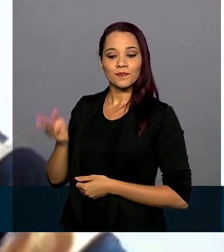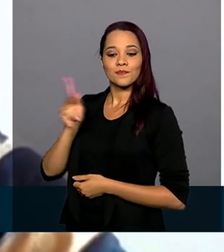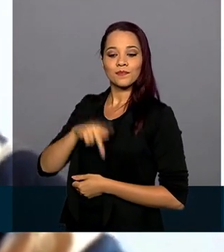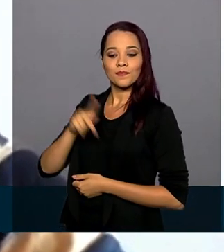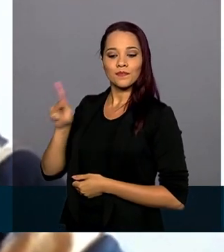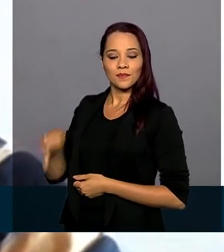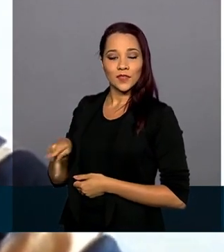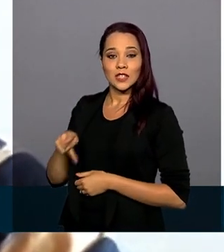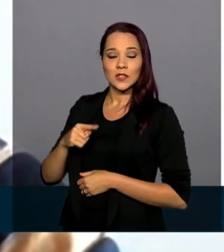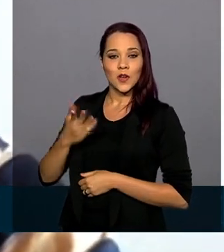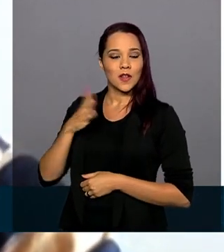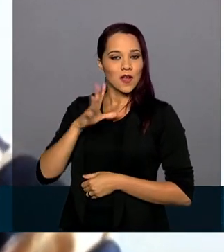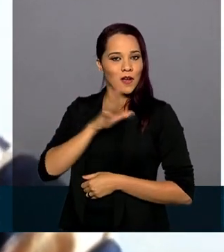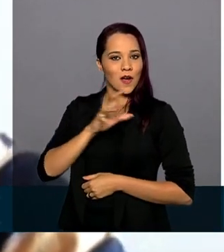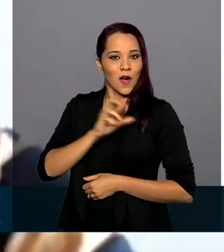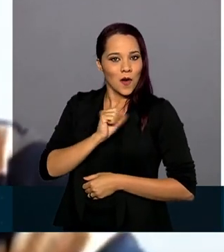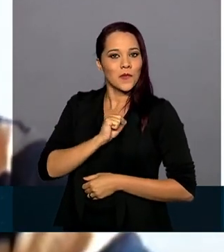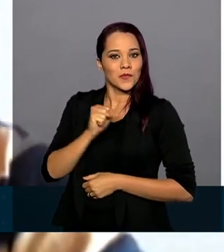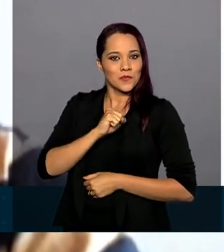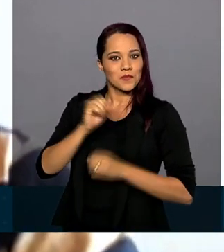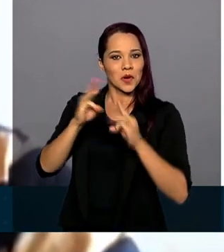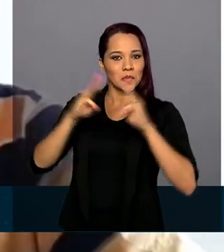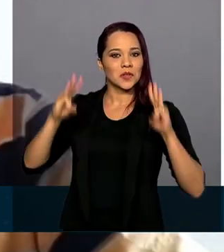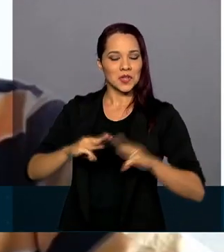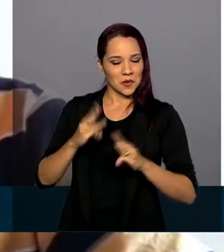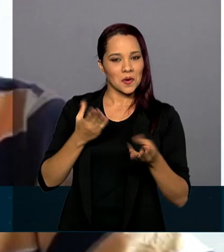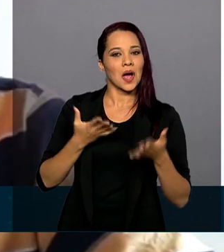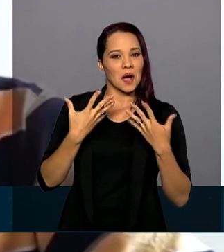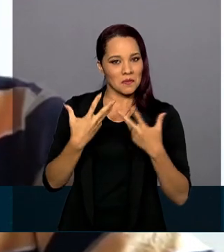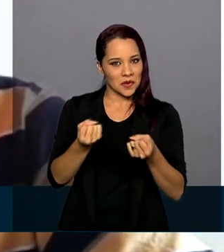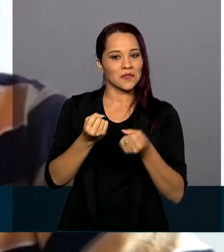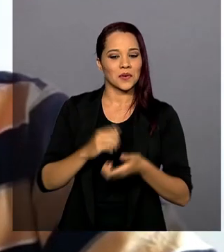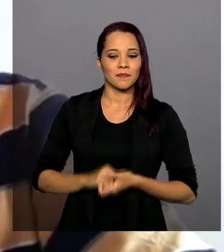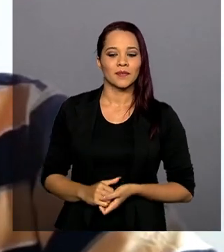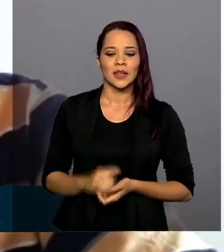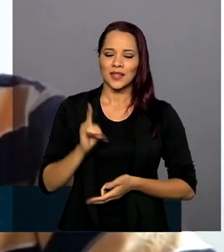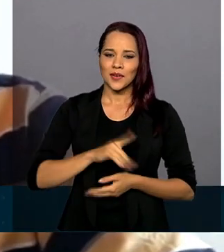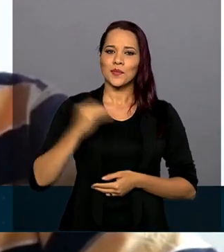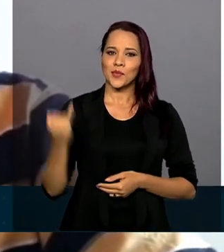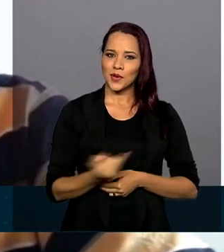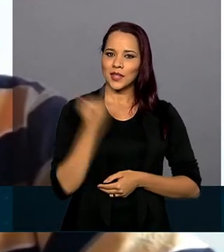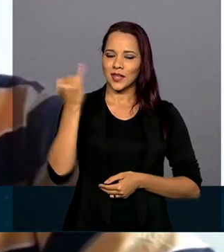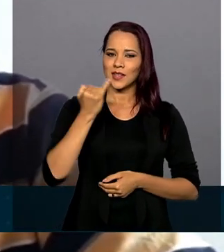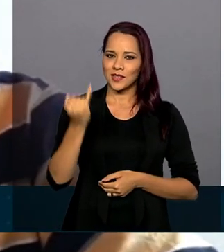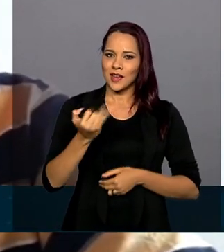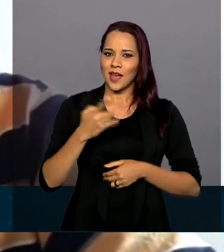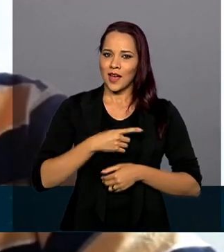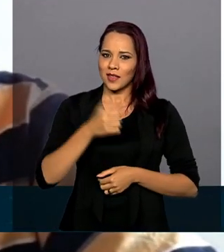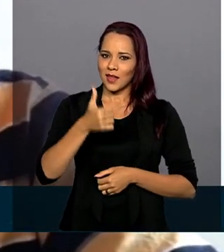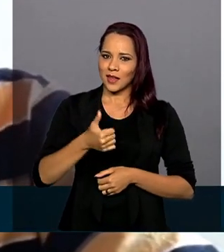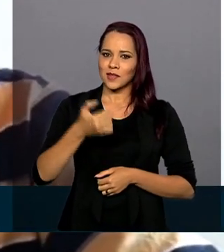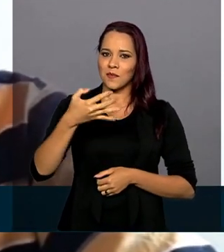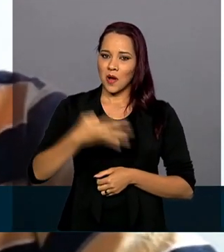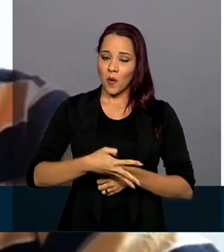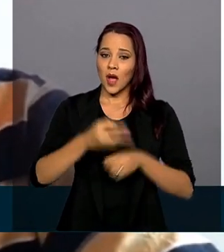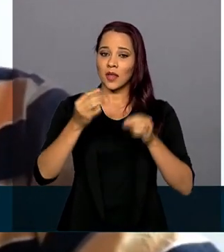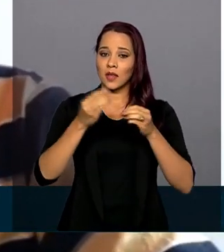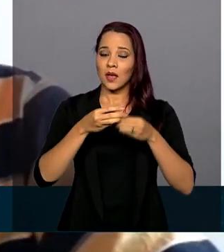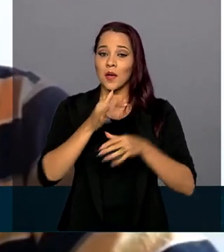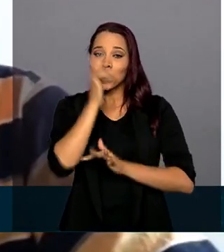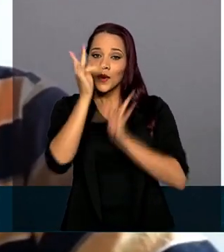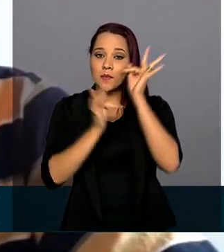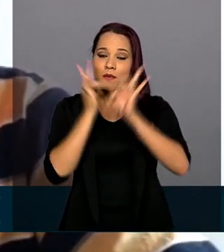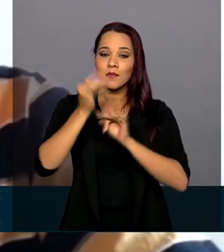fã de museus, aprovou a iniciativa. É muito salutar essa iniciativa da 14ª Primavera dos Museus,